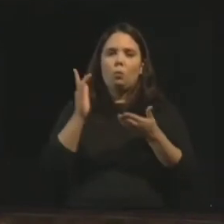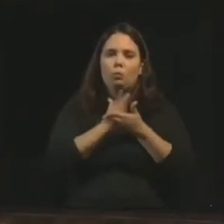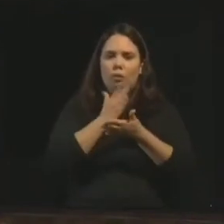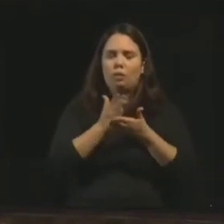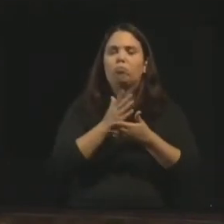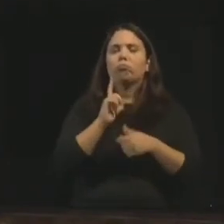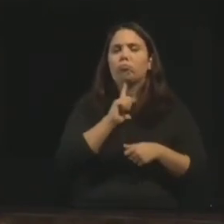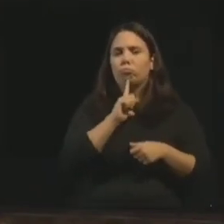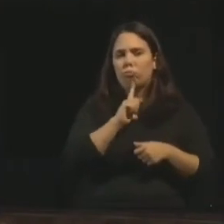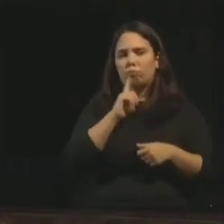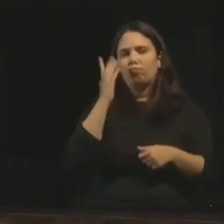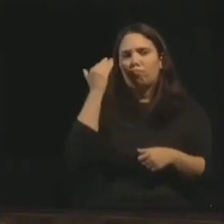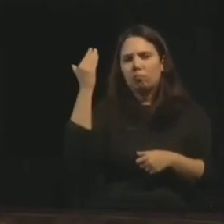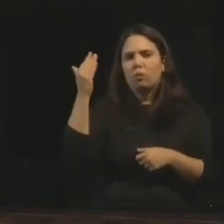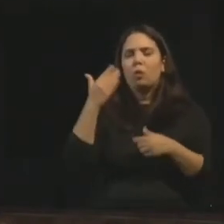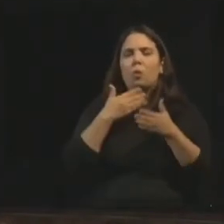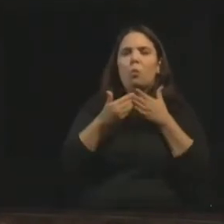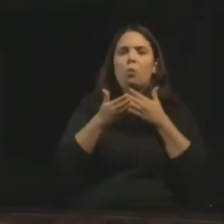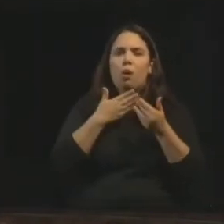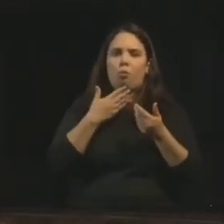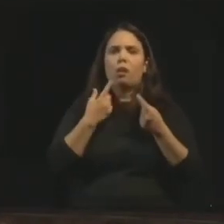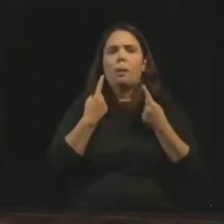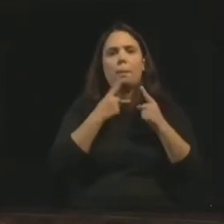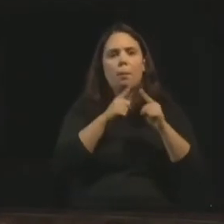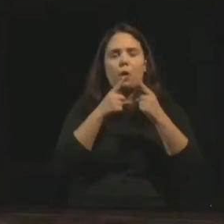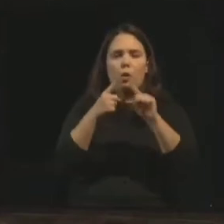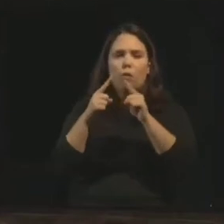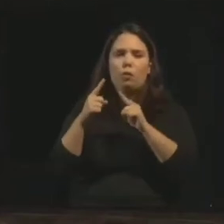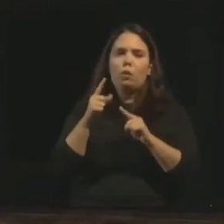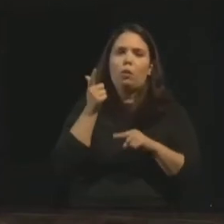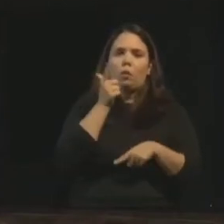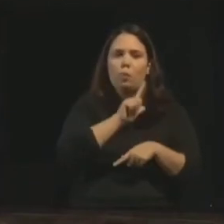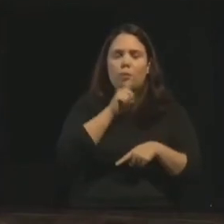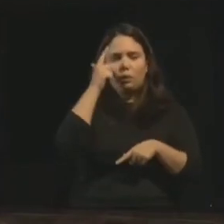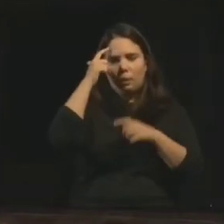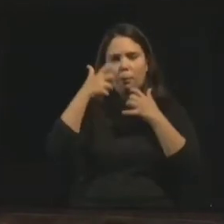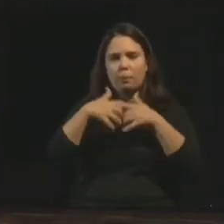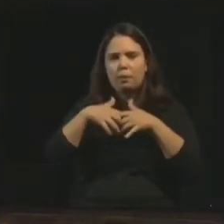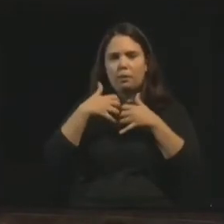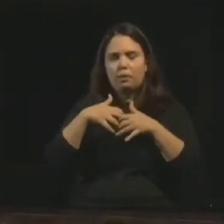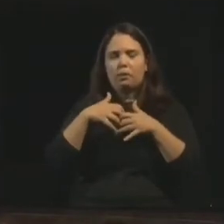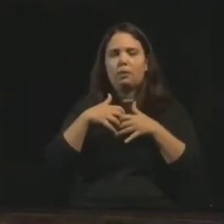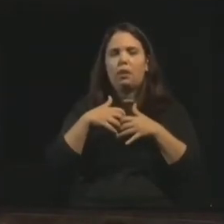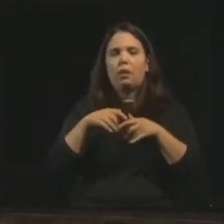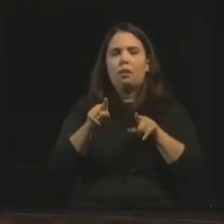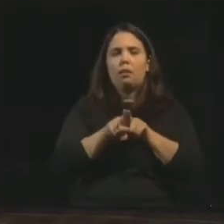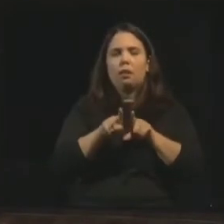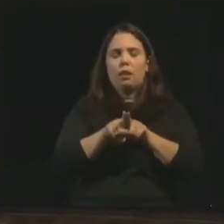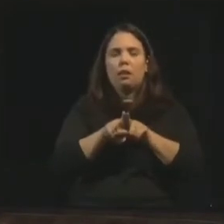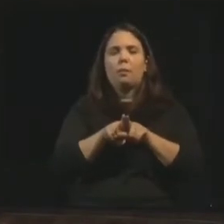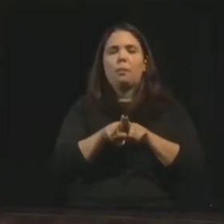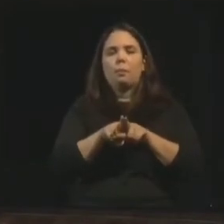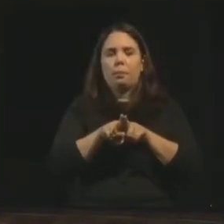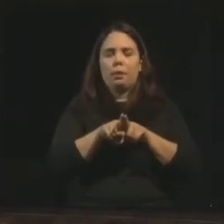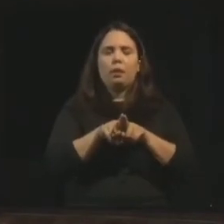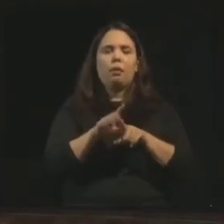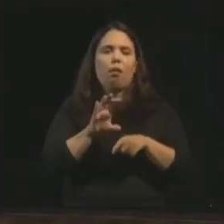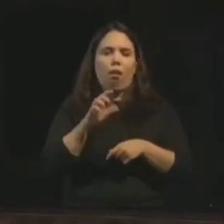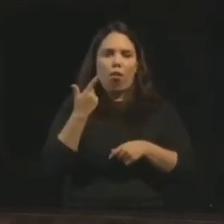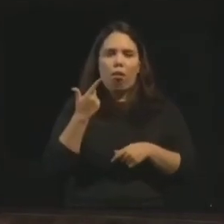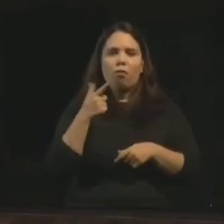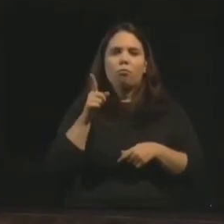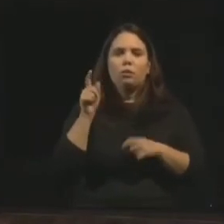prologado de qualquer faculdade provoca fadiga, principalmente a de efeitos físicos, diz o livro dos médiuns. Mas, claro, que